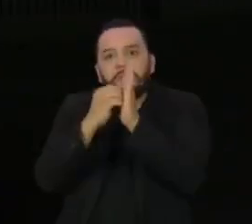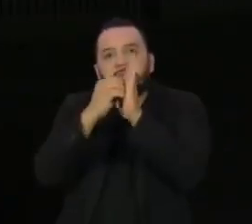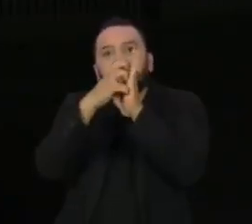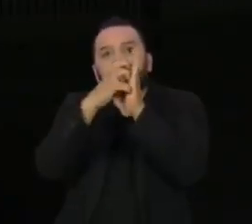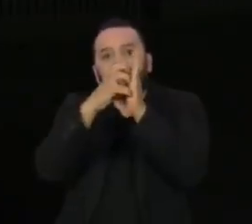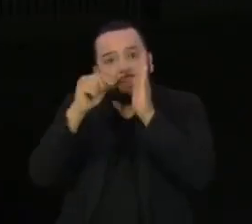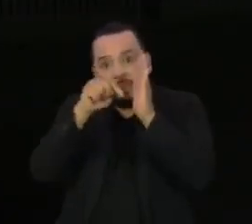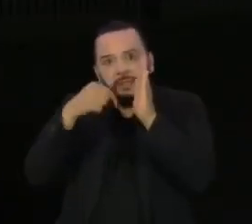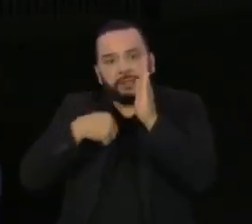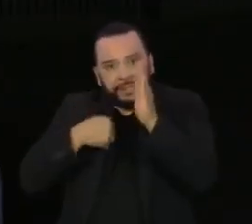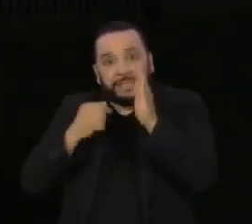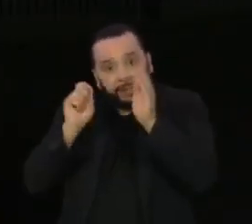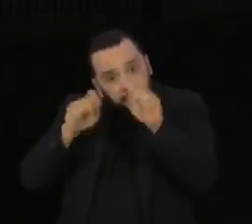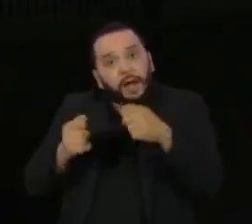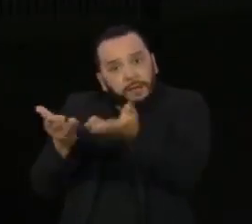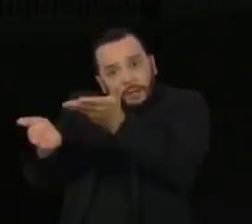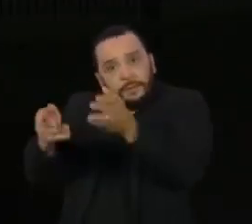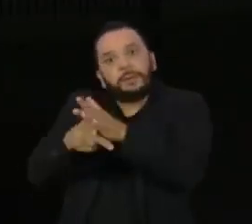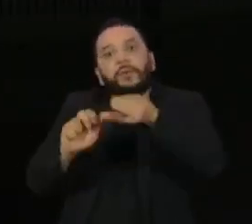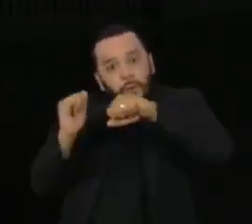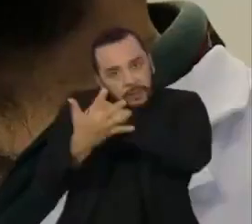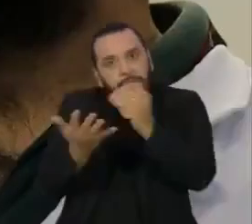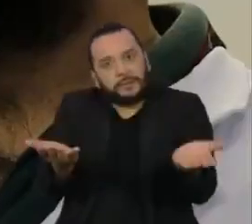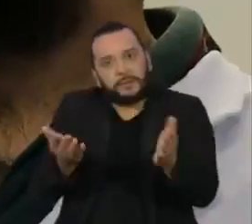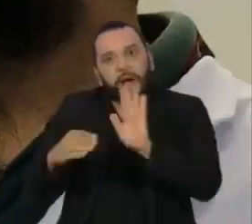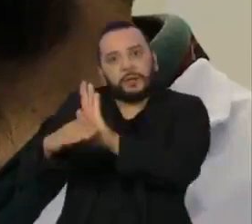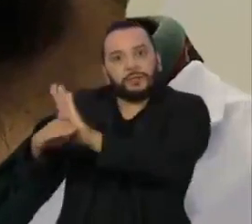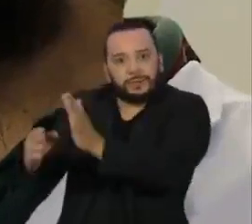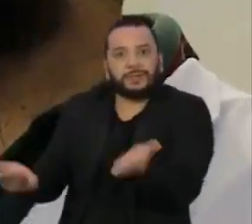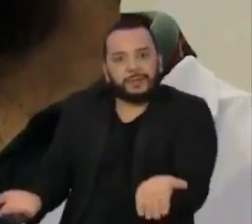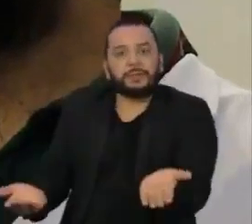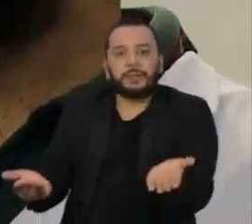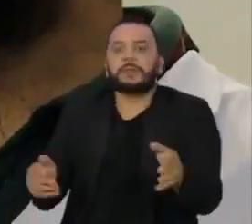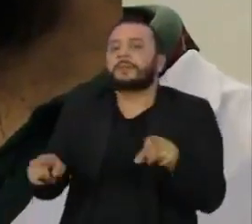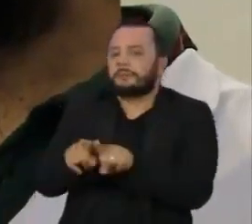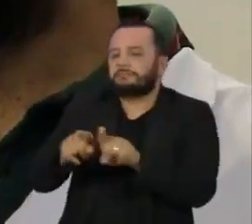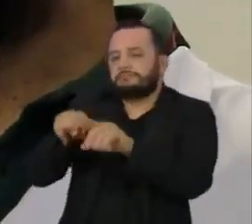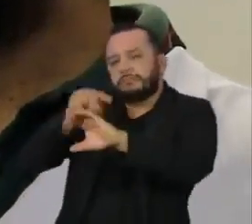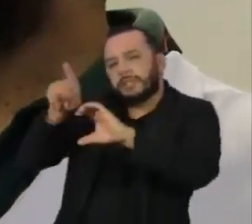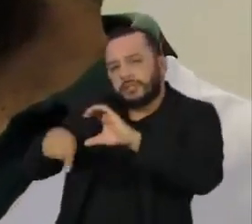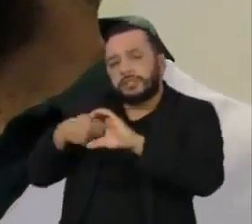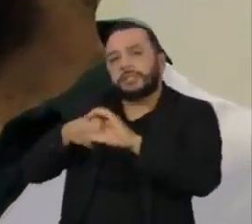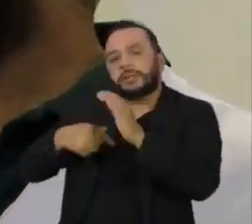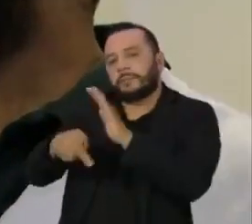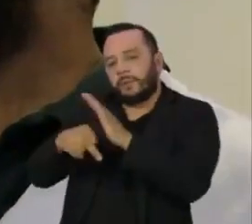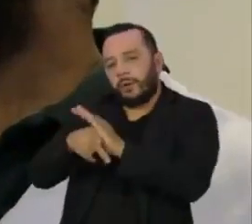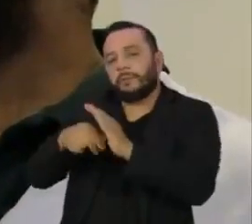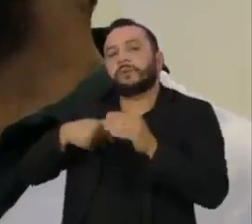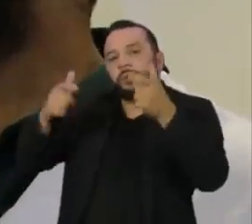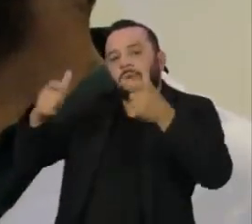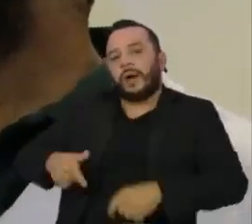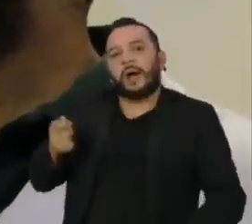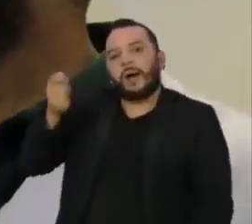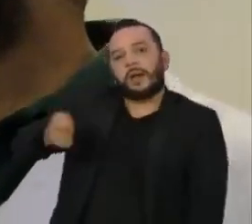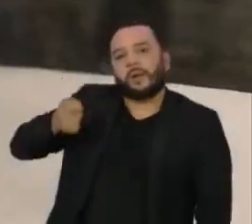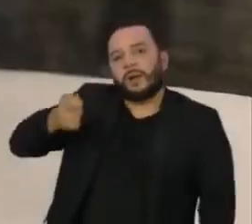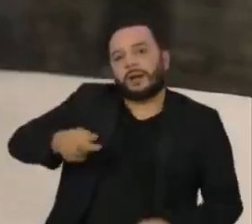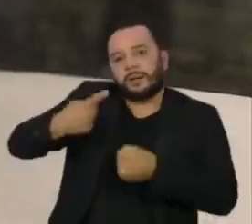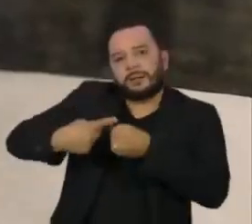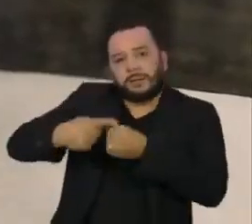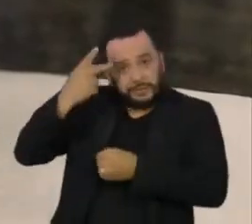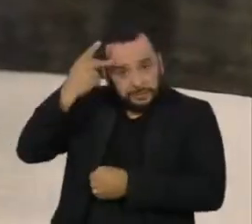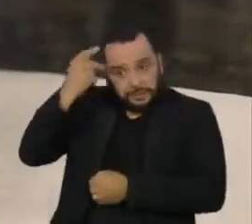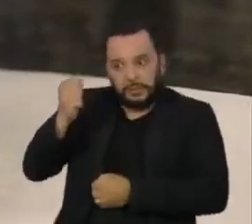a reprodução do novo coronavírus nas células. Cientistas do Instituto de Química da Unesp, em Araraquara, no interior de São Paulo,